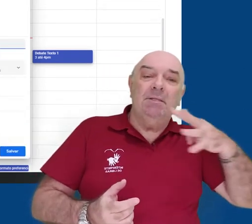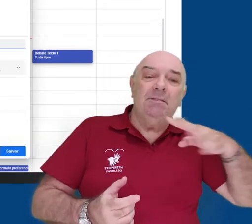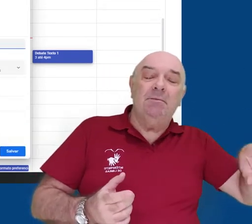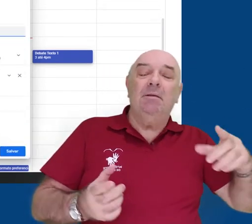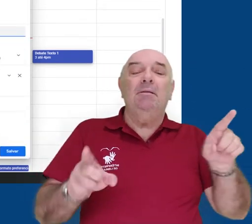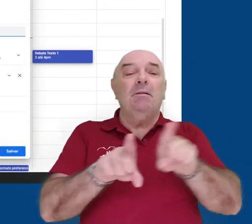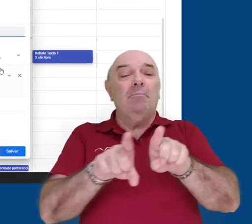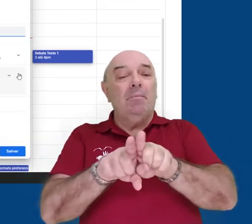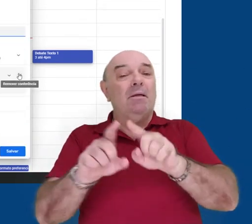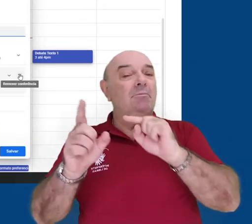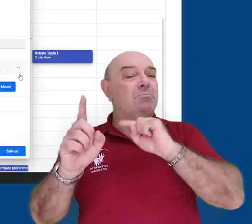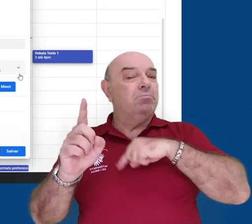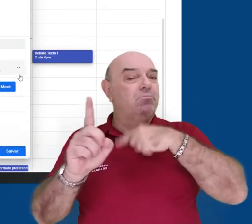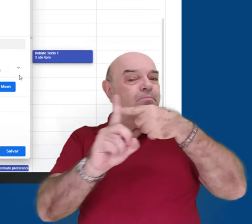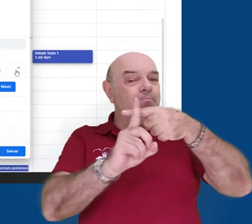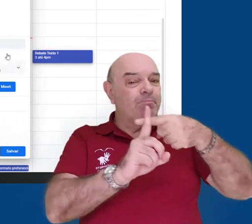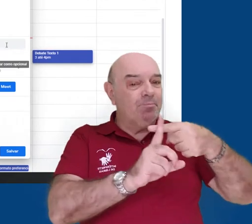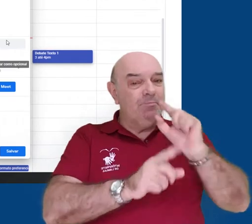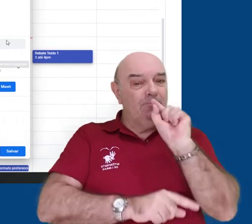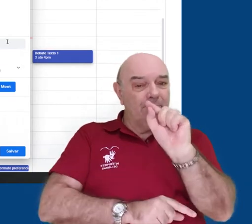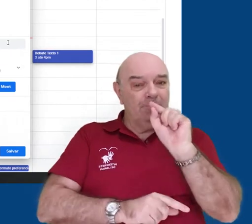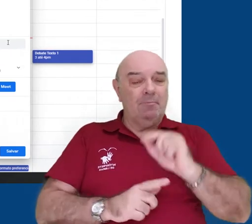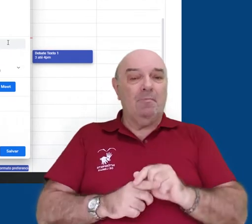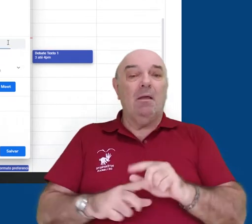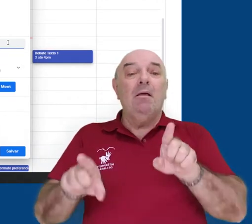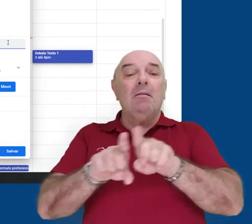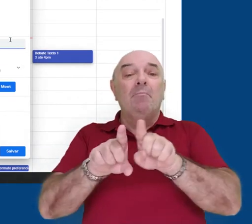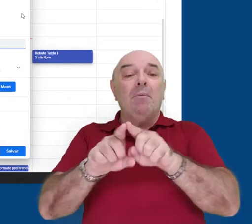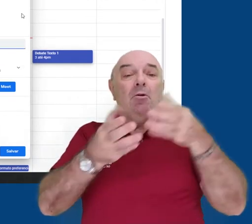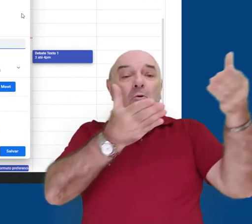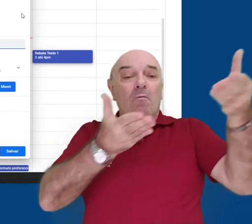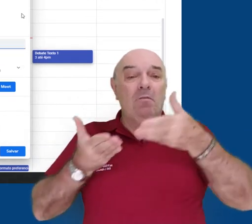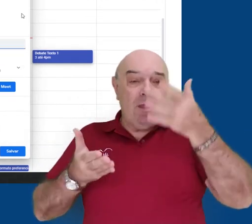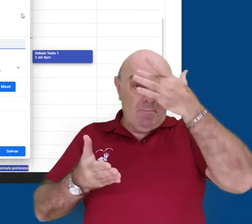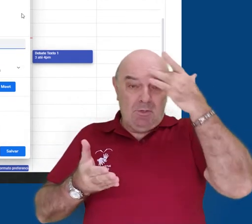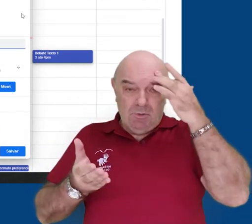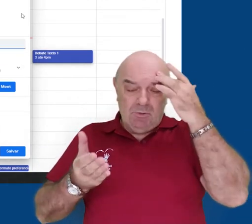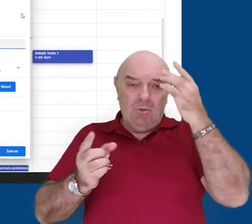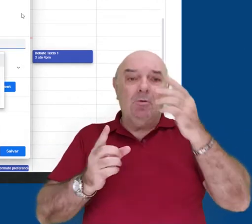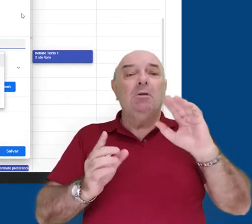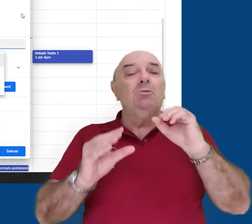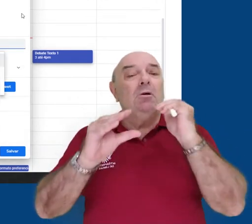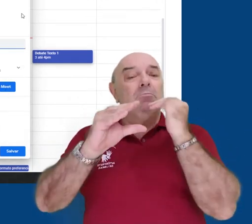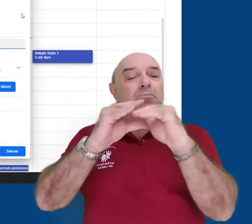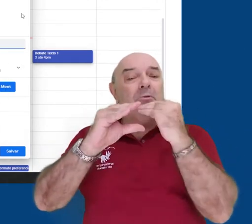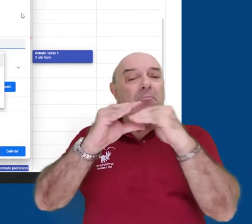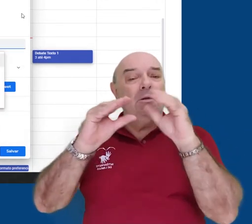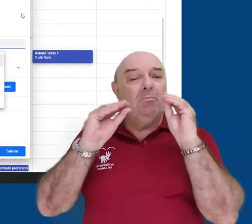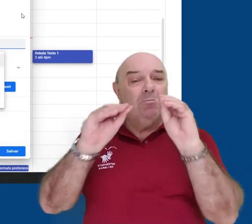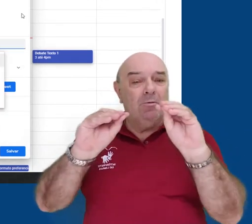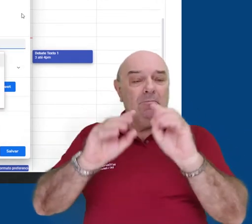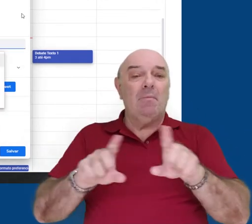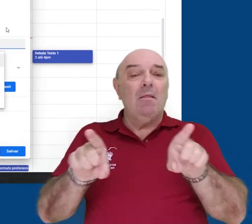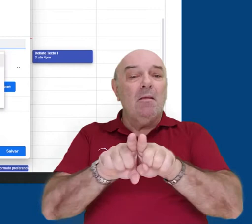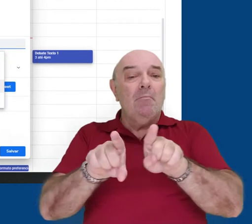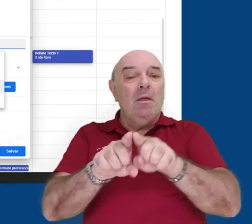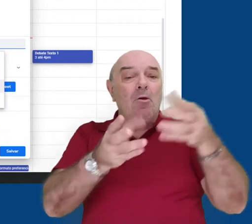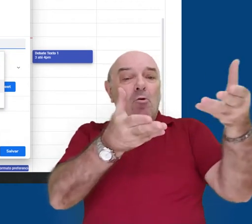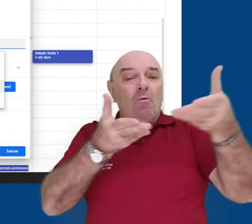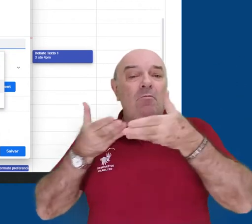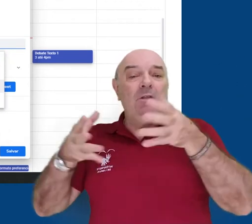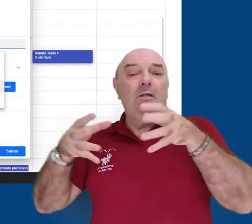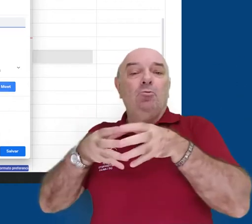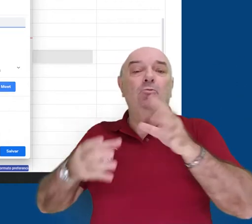Para isso, basta digitar o e-mail. No caso das turmas do Google Classroom, é possível convidar toda a turma